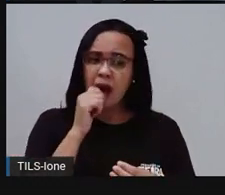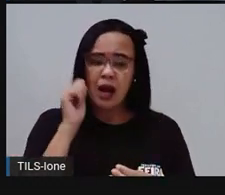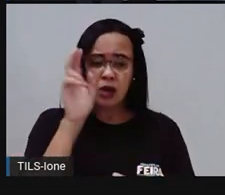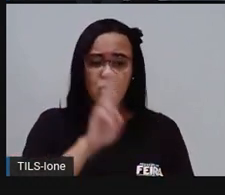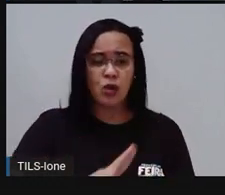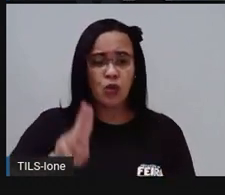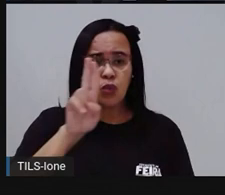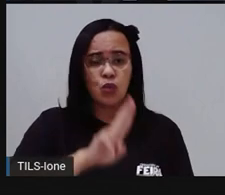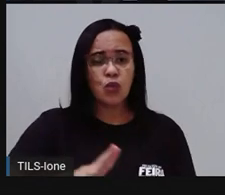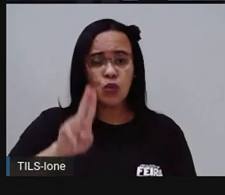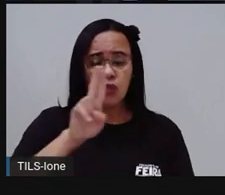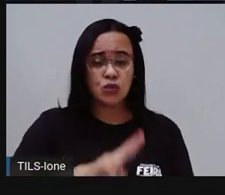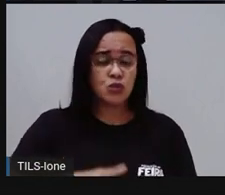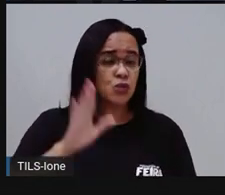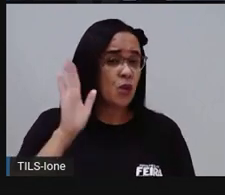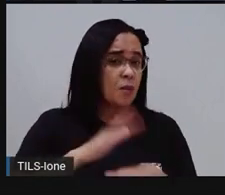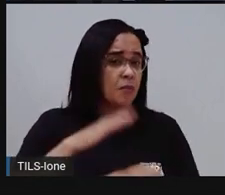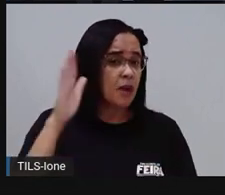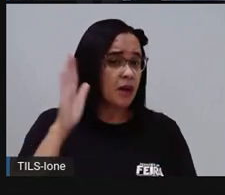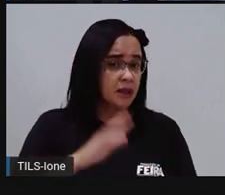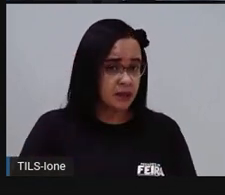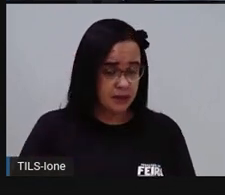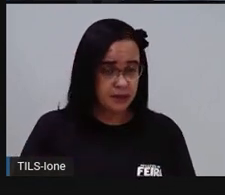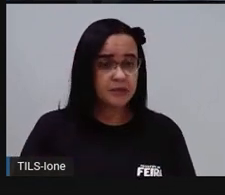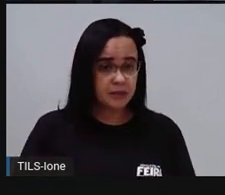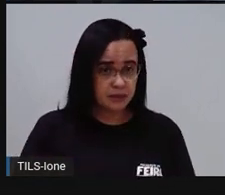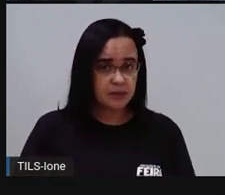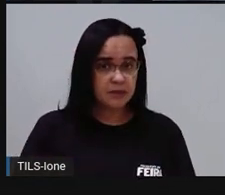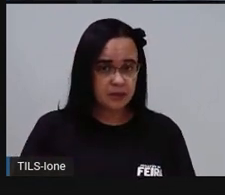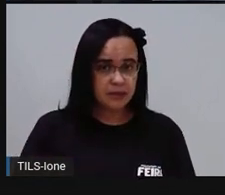foi que eles consumiram em maio?